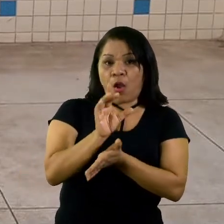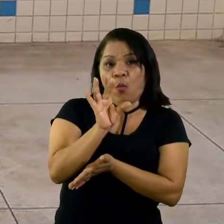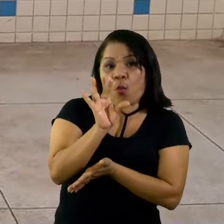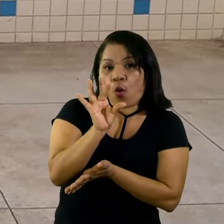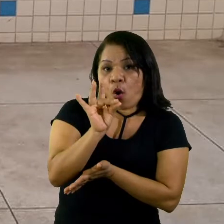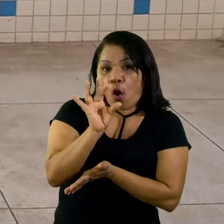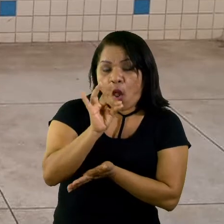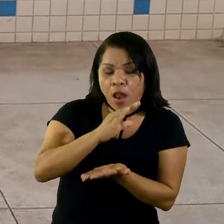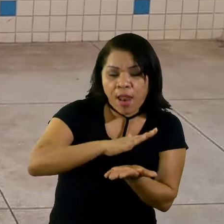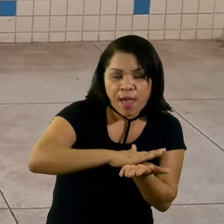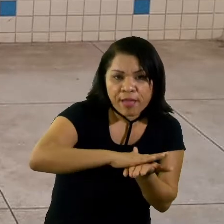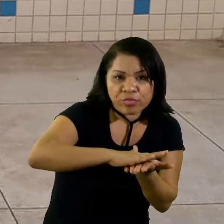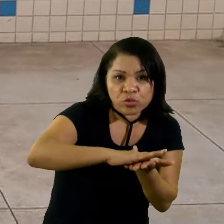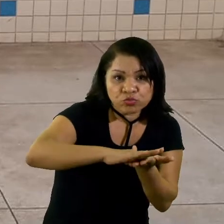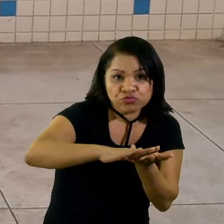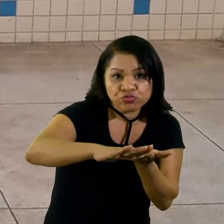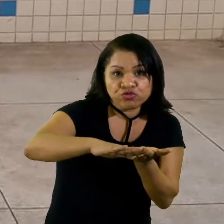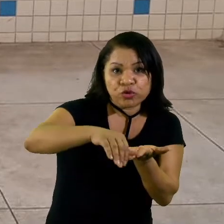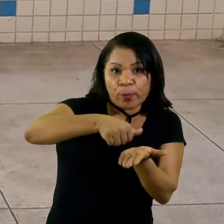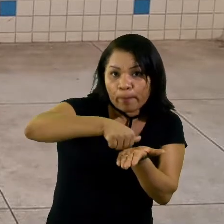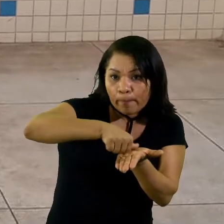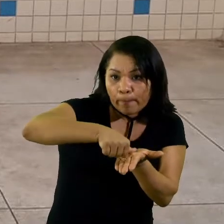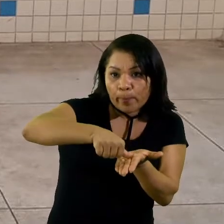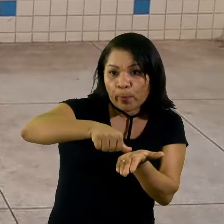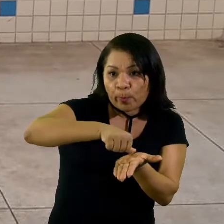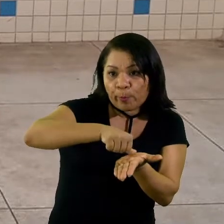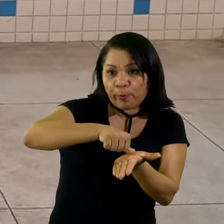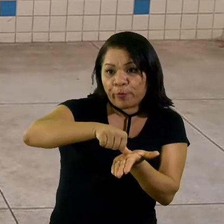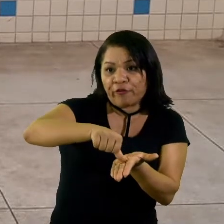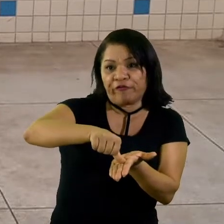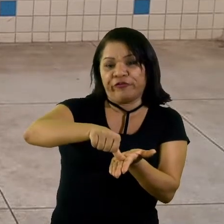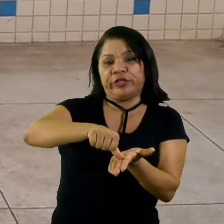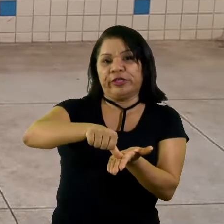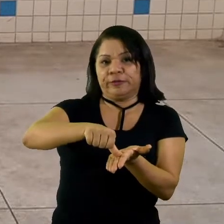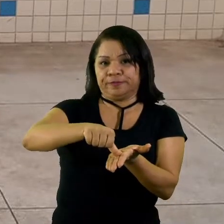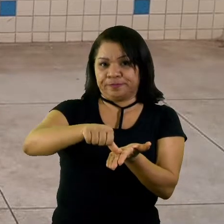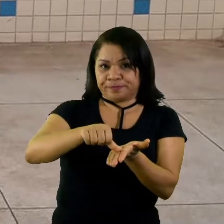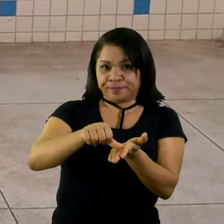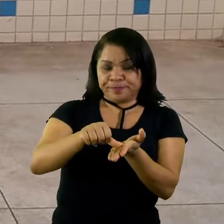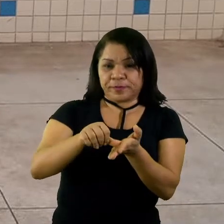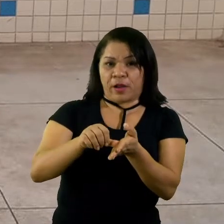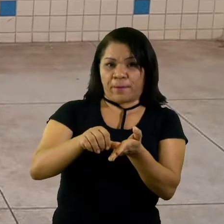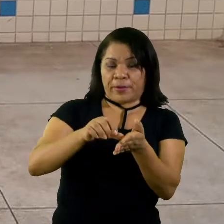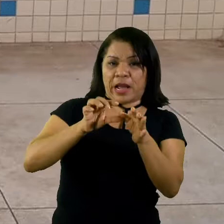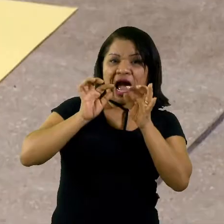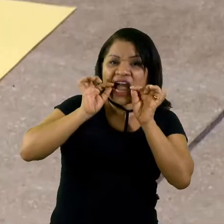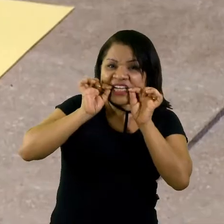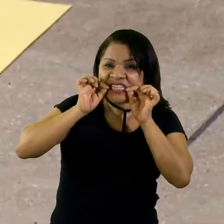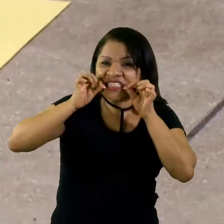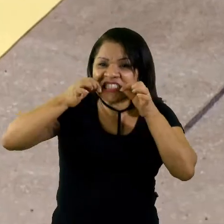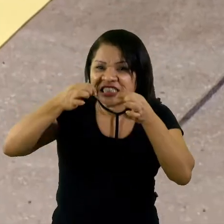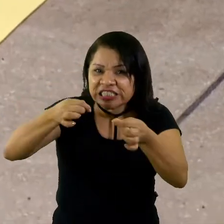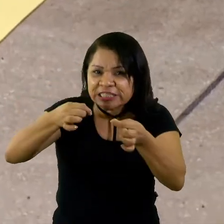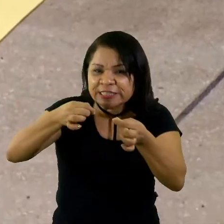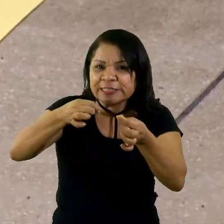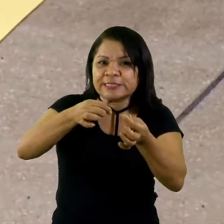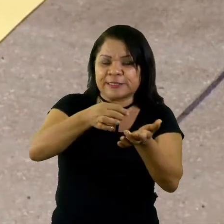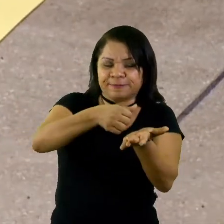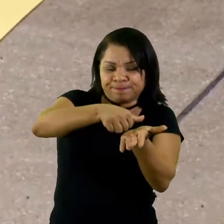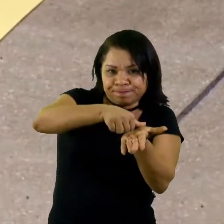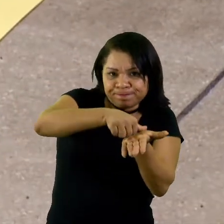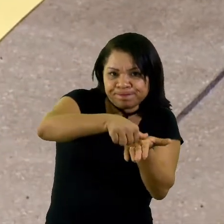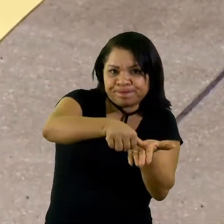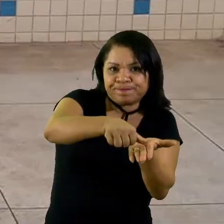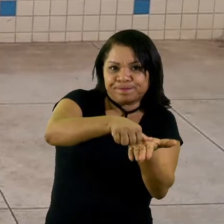com a ajuda de fita. Ó, eu peguei aqui uma fita crepe. Então, eu vou colar bem esse papel